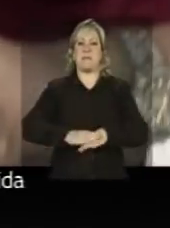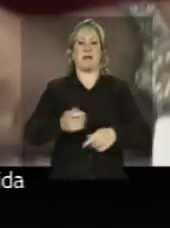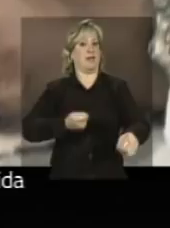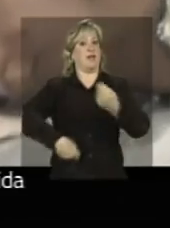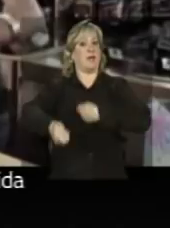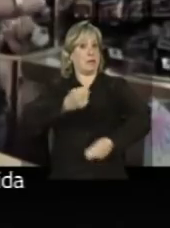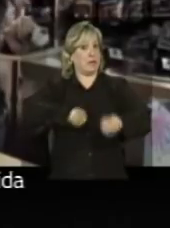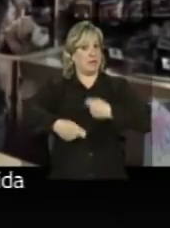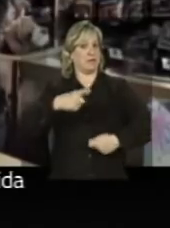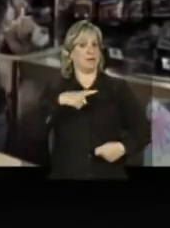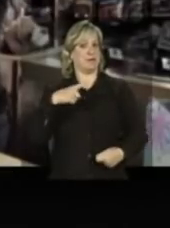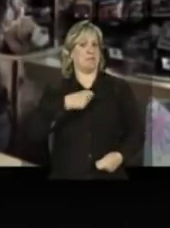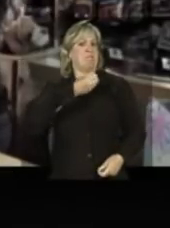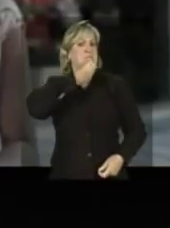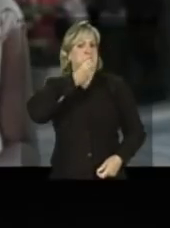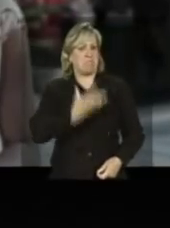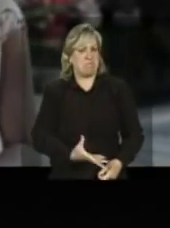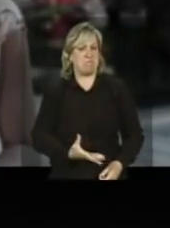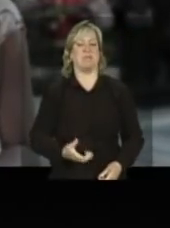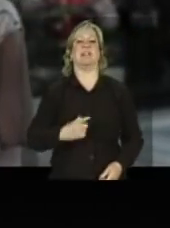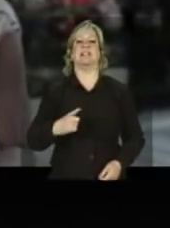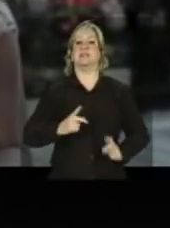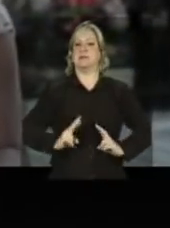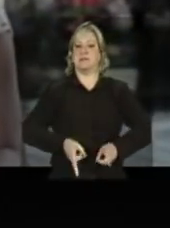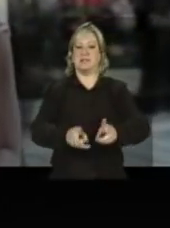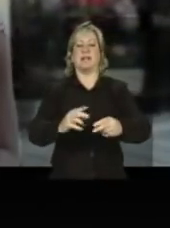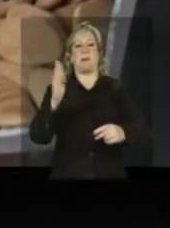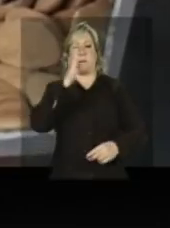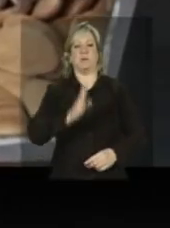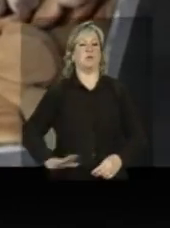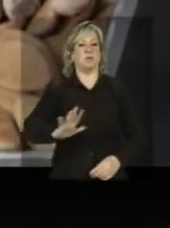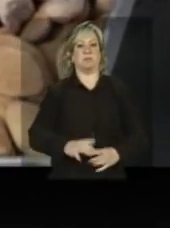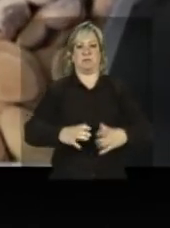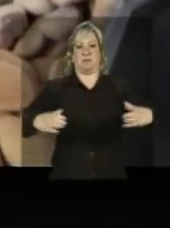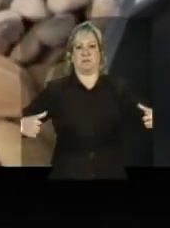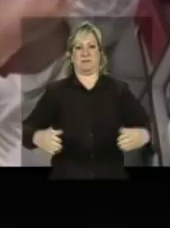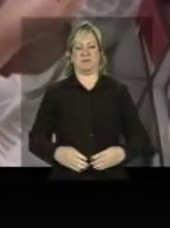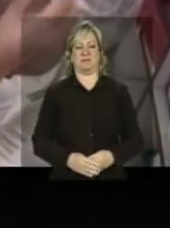economia se mantém aquecida e o país inteiro cresce.